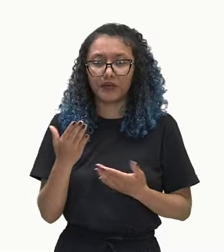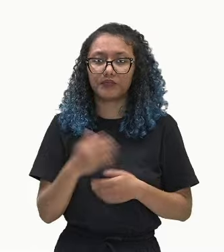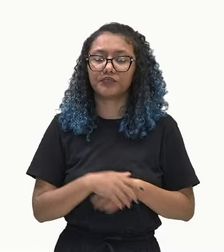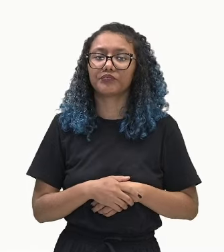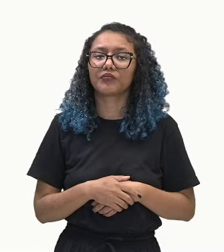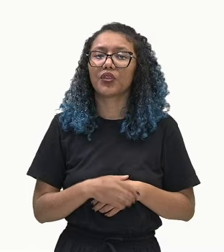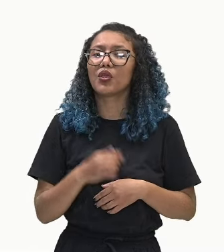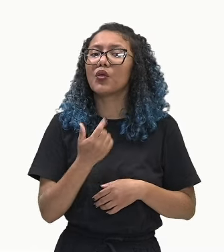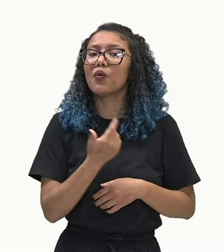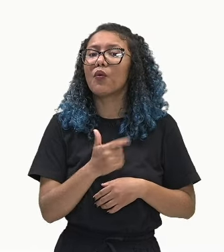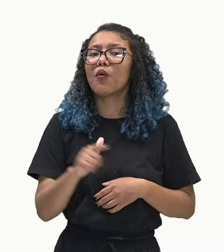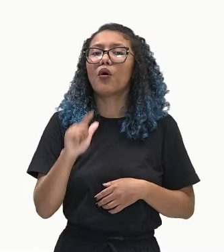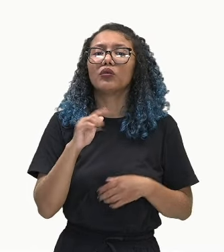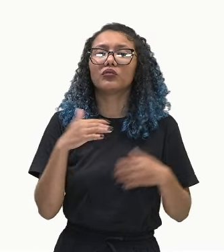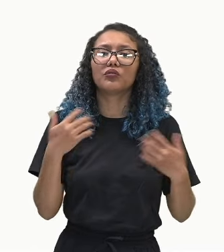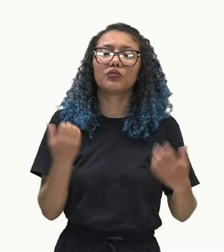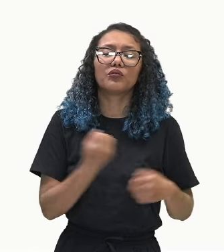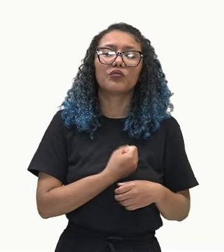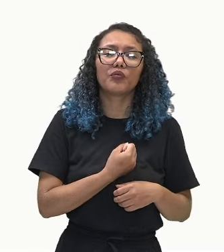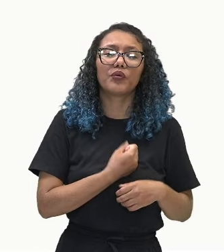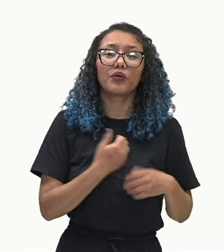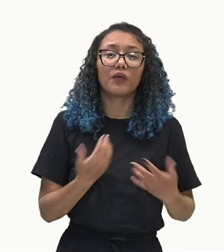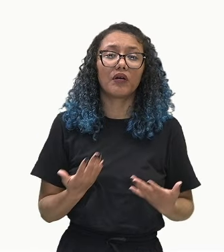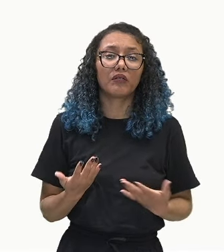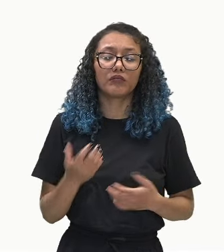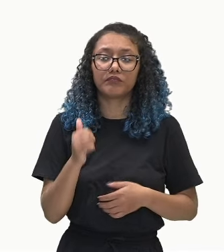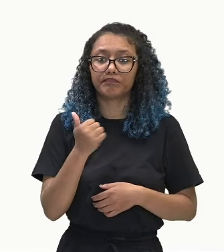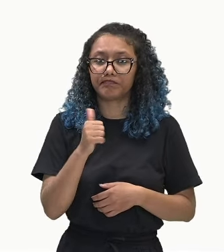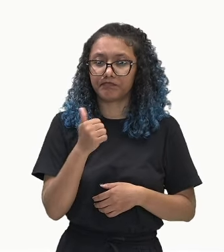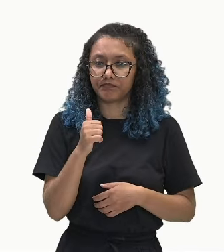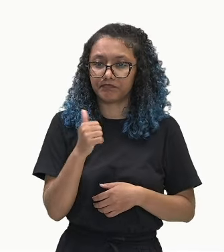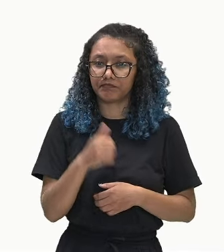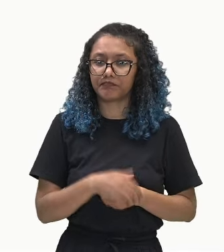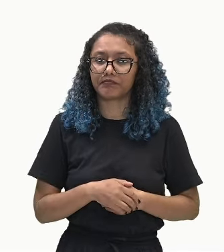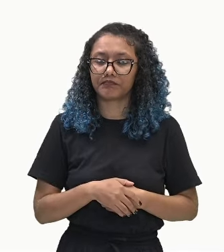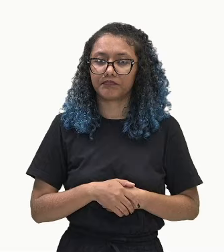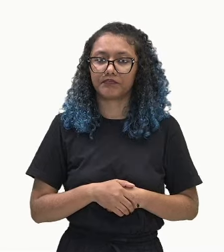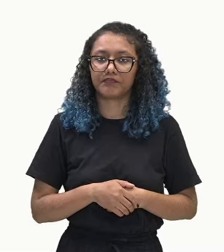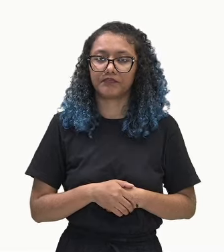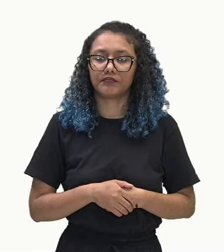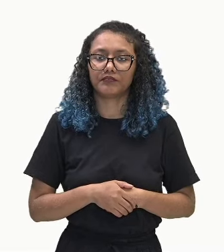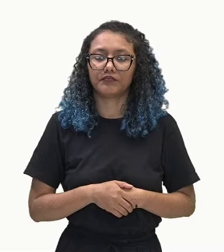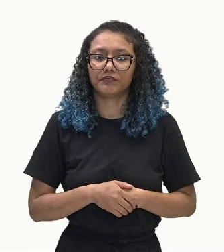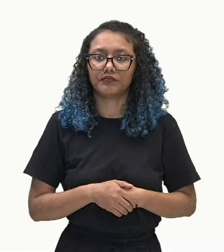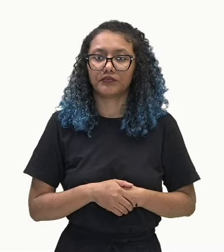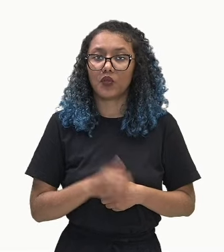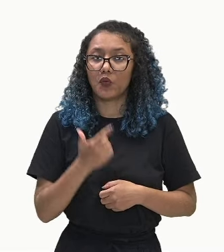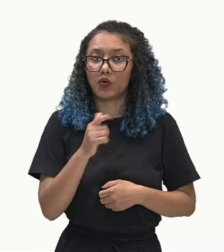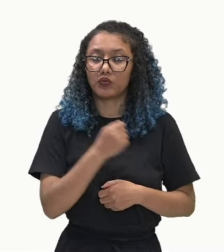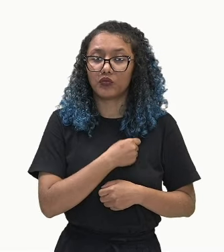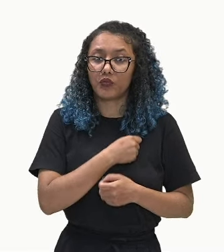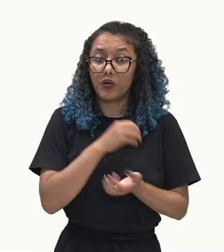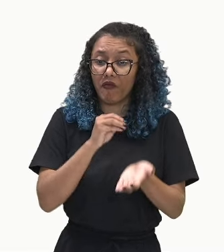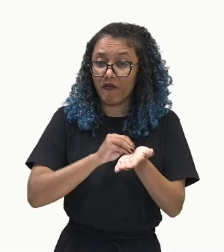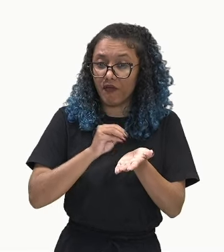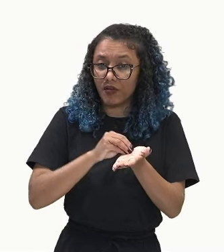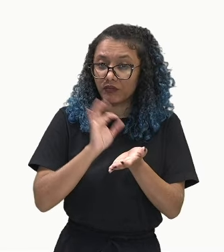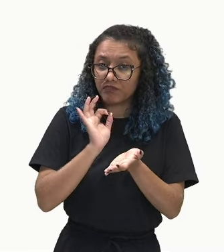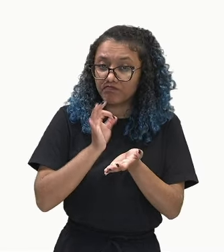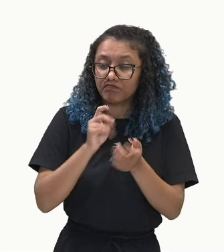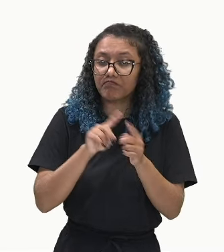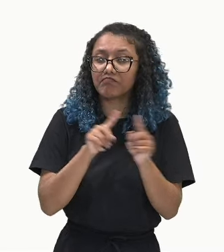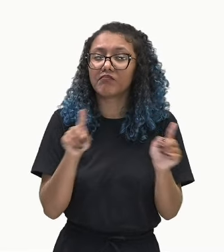a próxima sequência seria igual a 11. O próximo valor que está faltando. Mas aí a gente